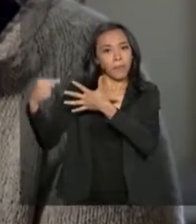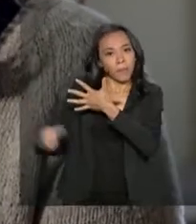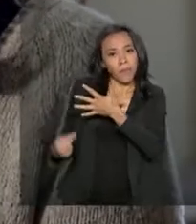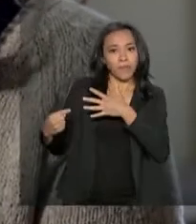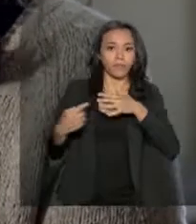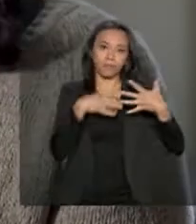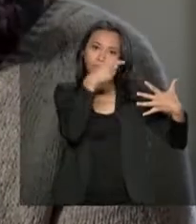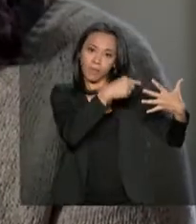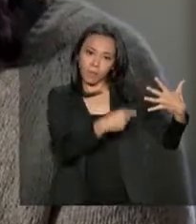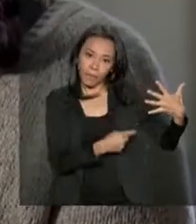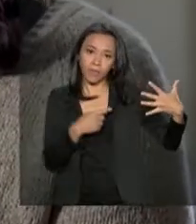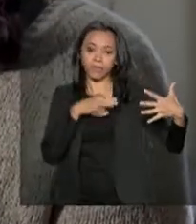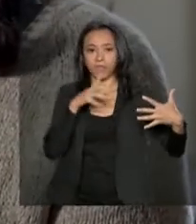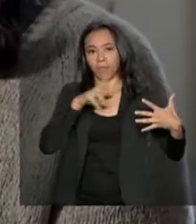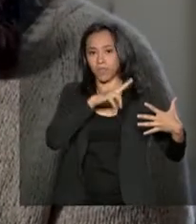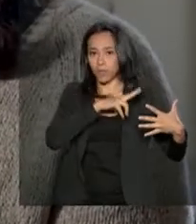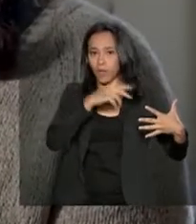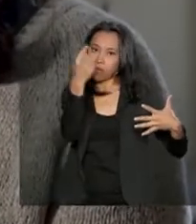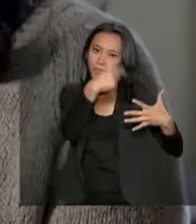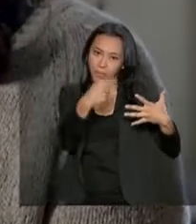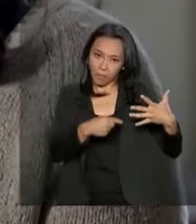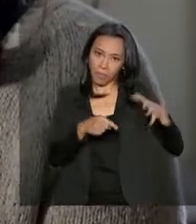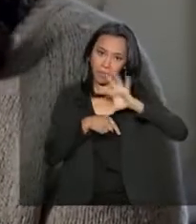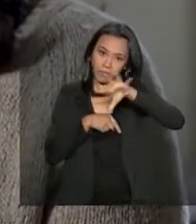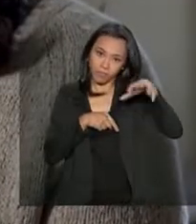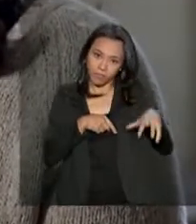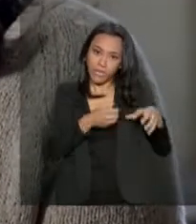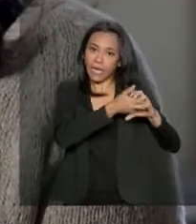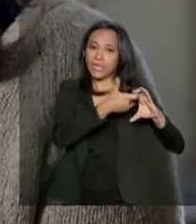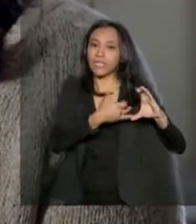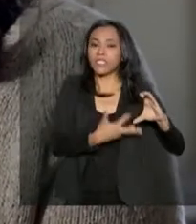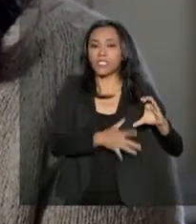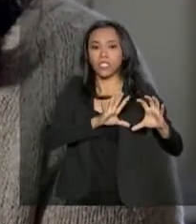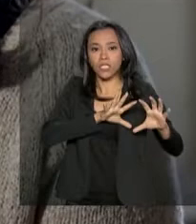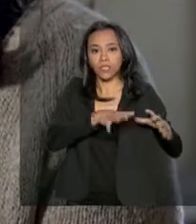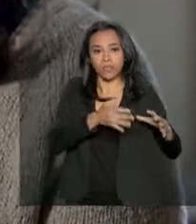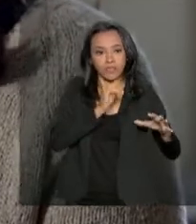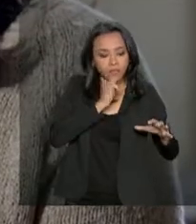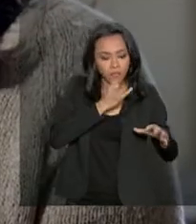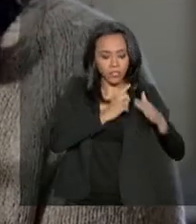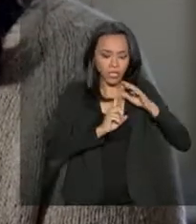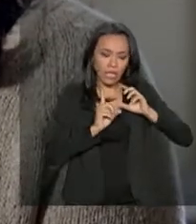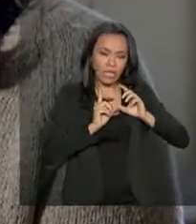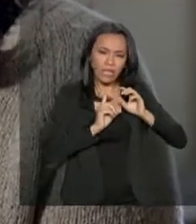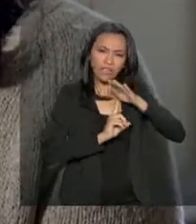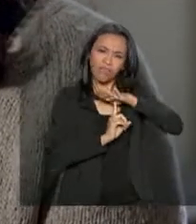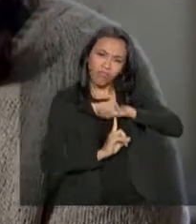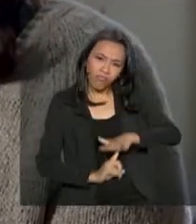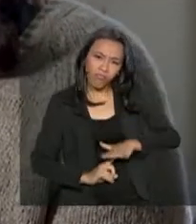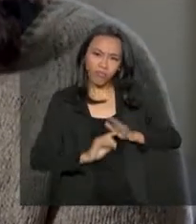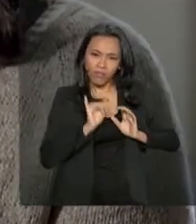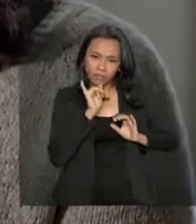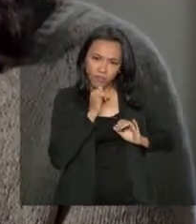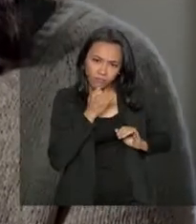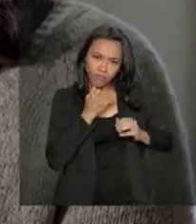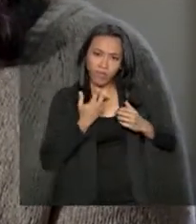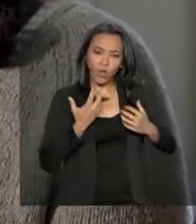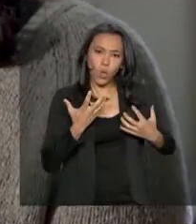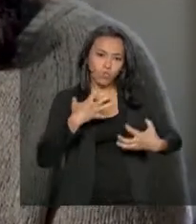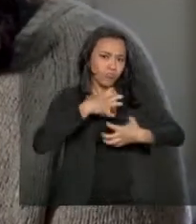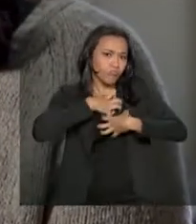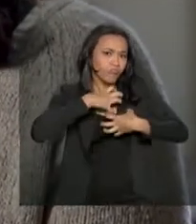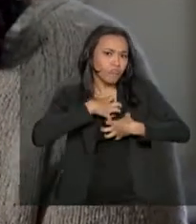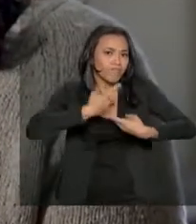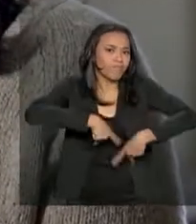individuais, como por exemplo, características mais depressivas ou traços da personalidade, os